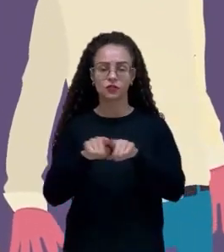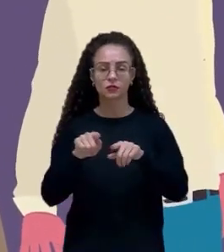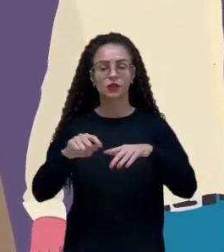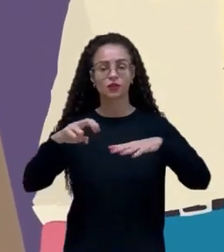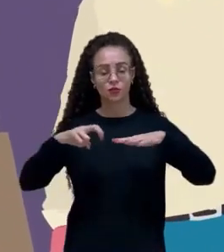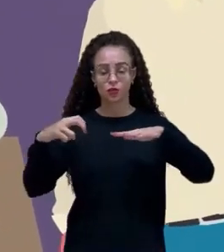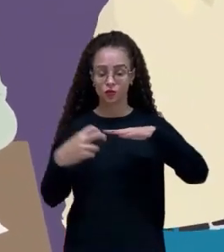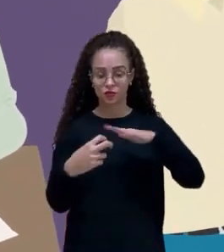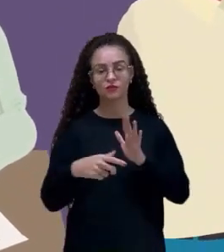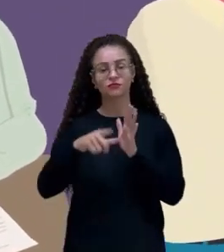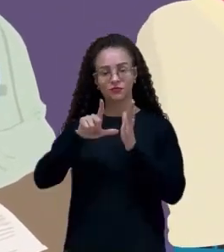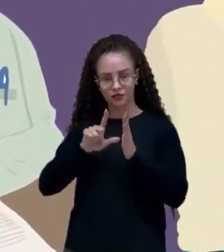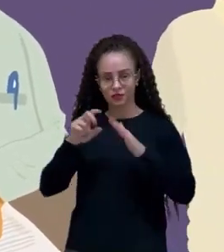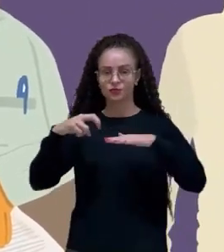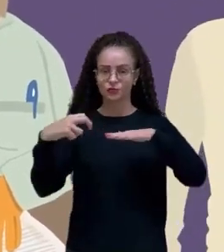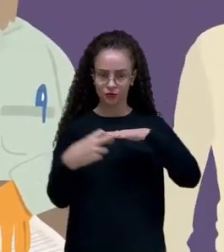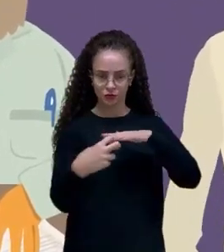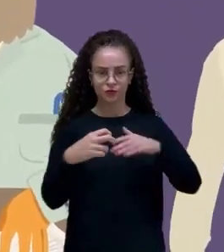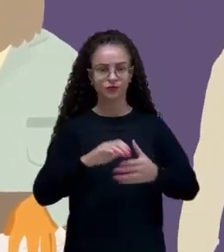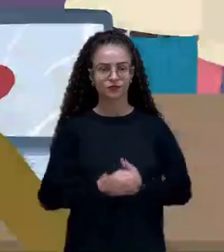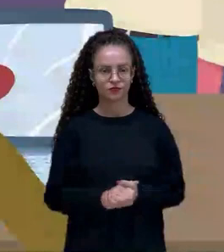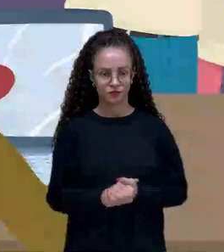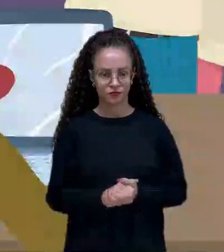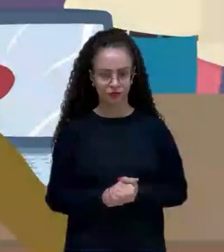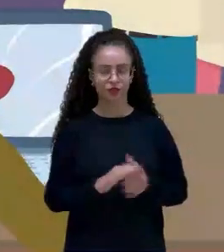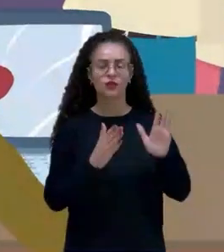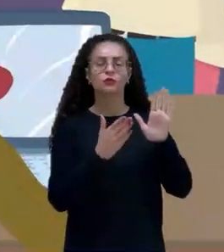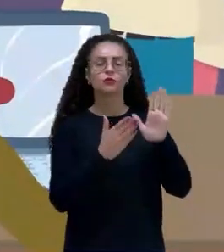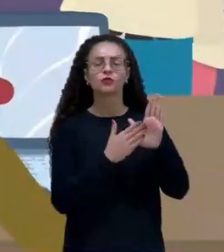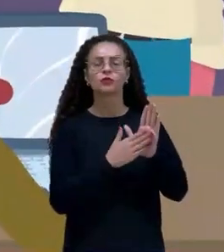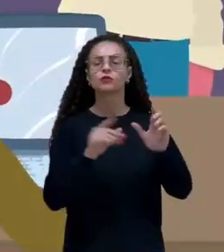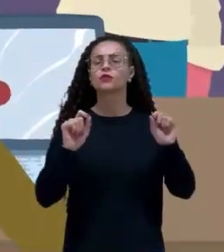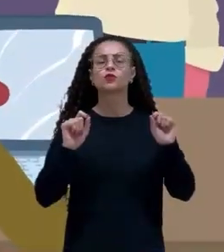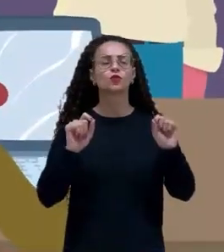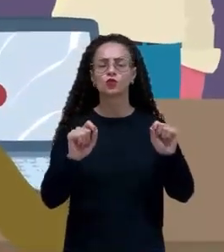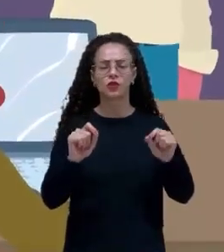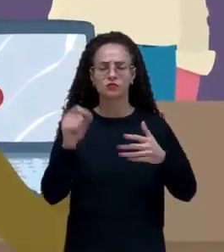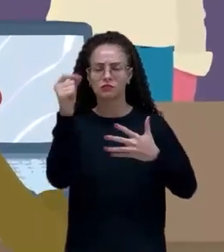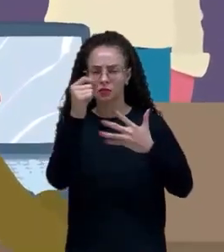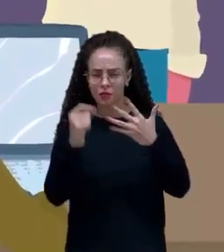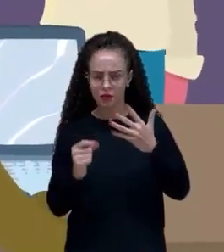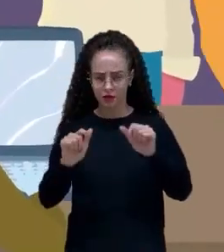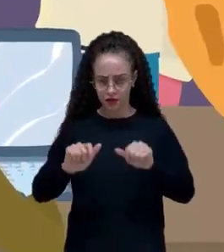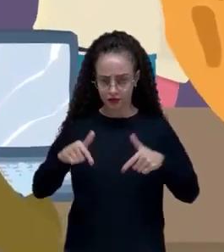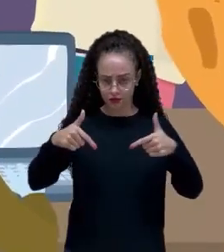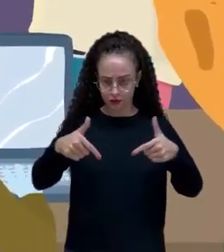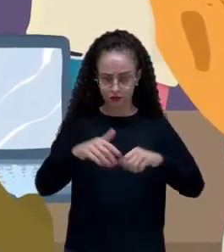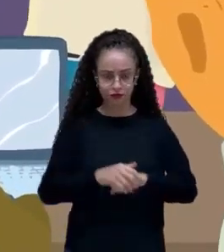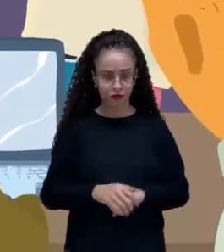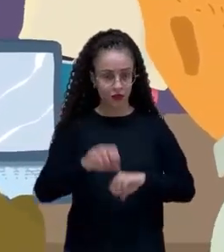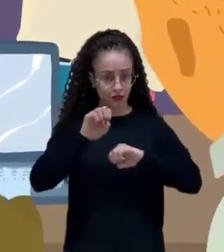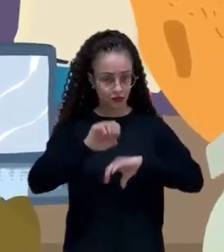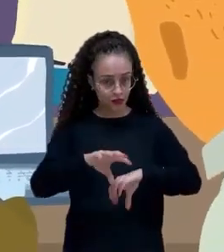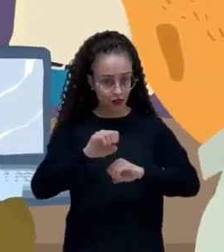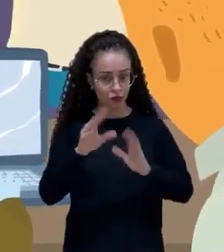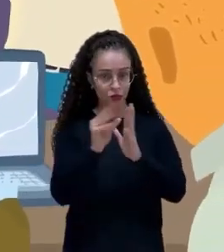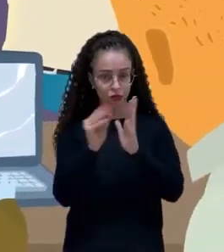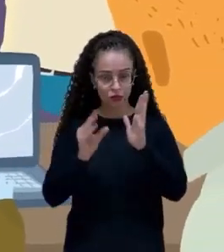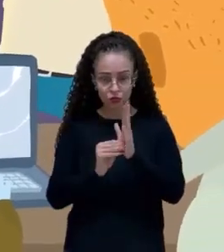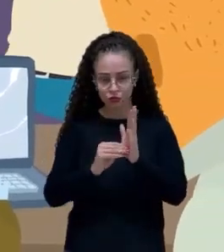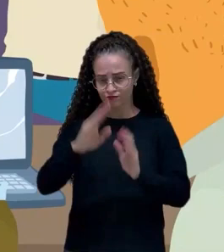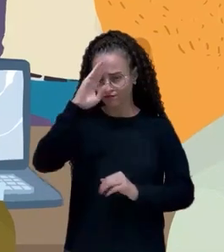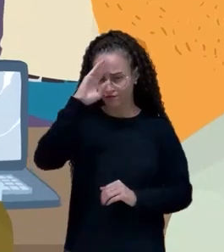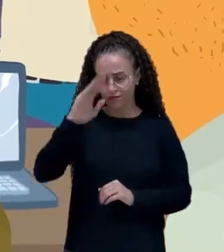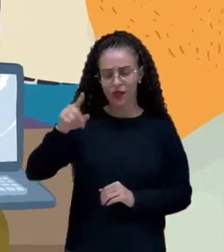também no pré-conselho e conselho de classe. A proposta consiste nas seguintes ações. Trabalhar os conteúdos